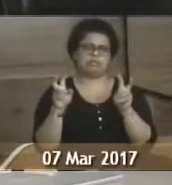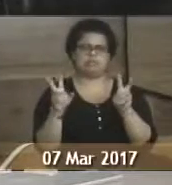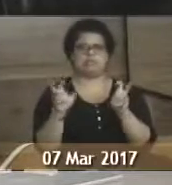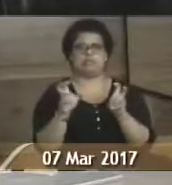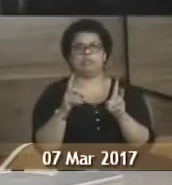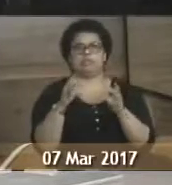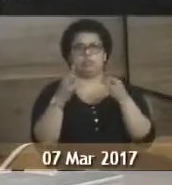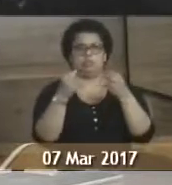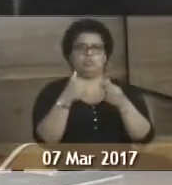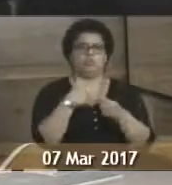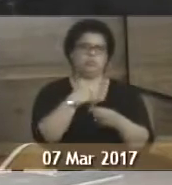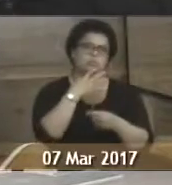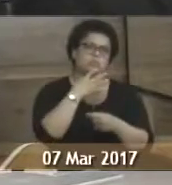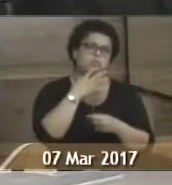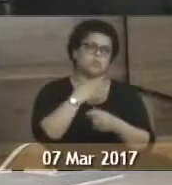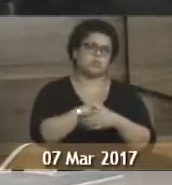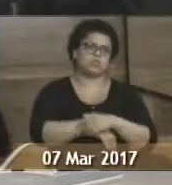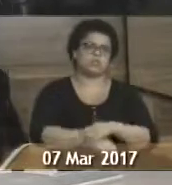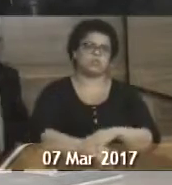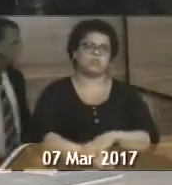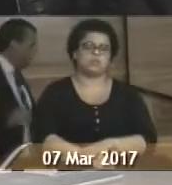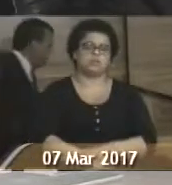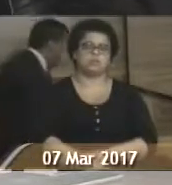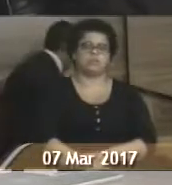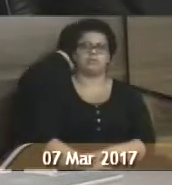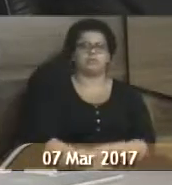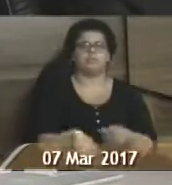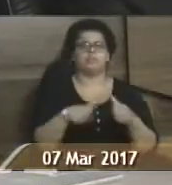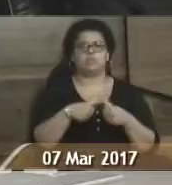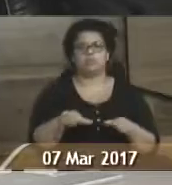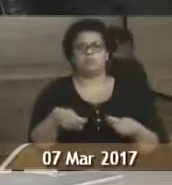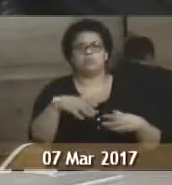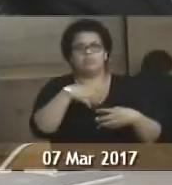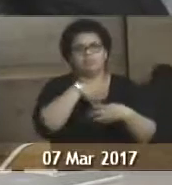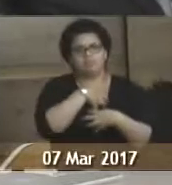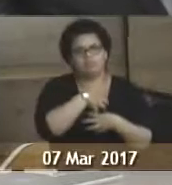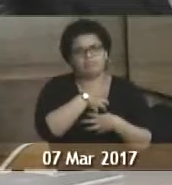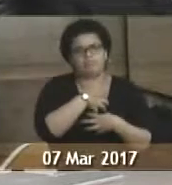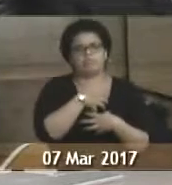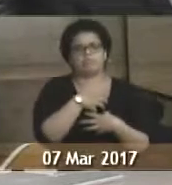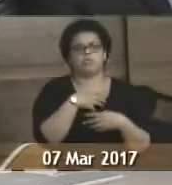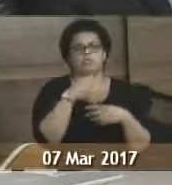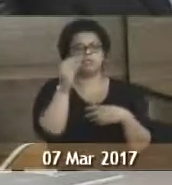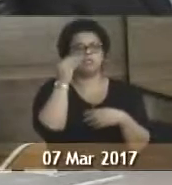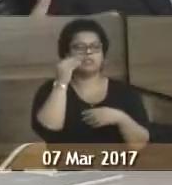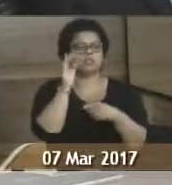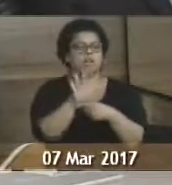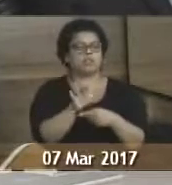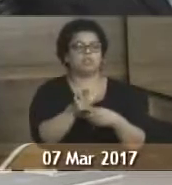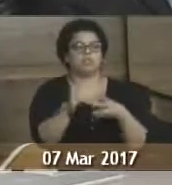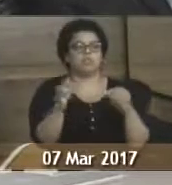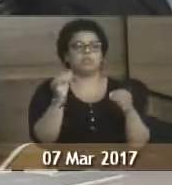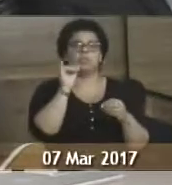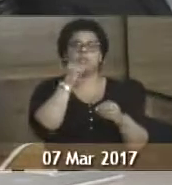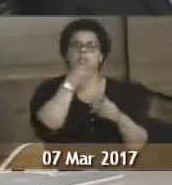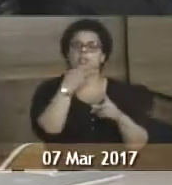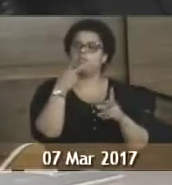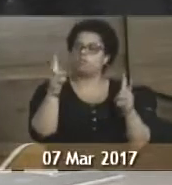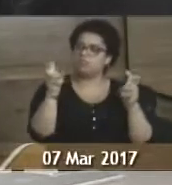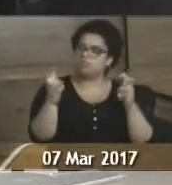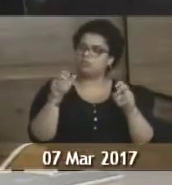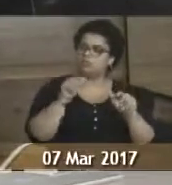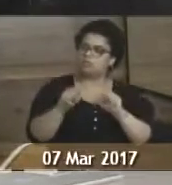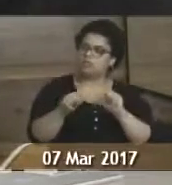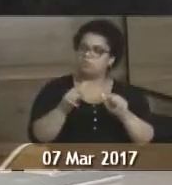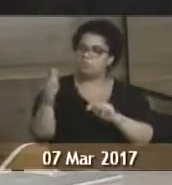Todo mundo que eu conheço ficou mobilizado para tentar ajudar. E isso é muito triste. Como a gente fala a questão do emprego, que